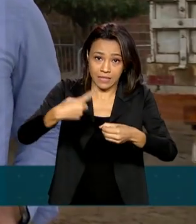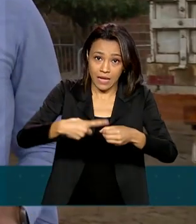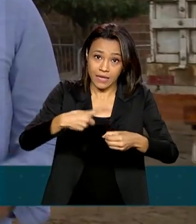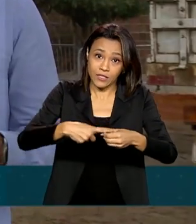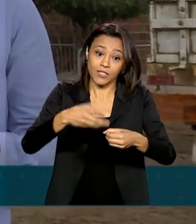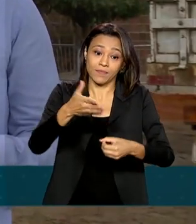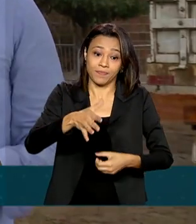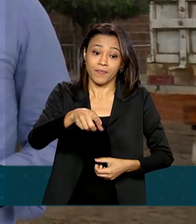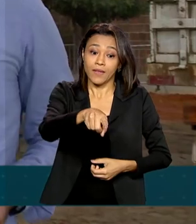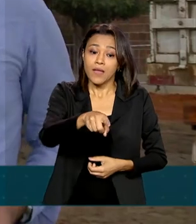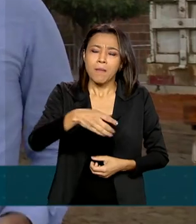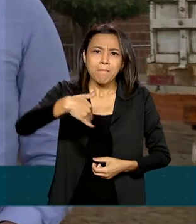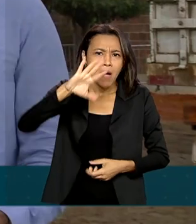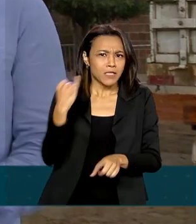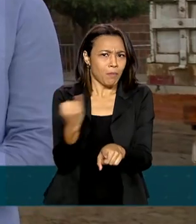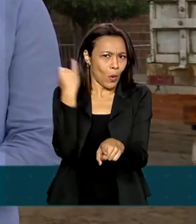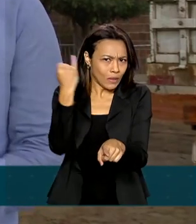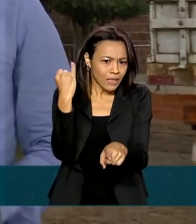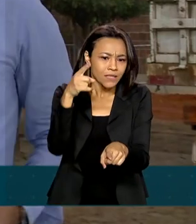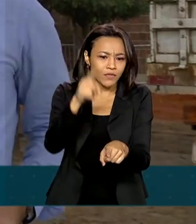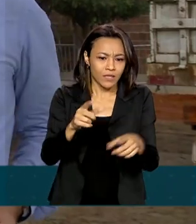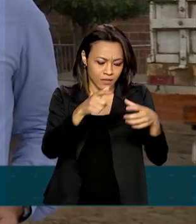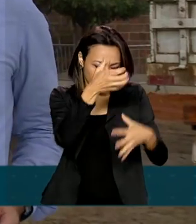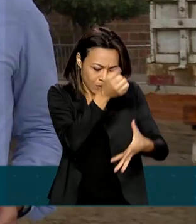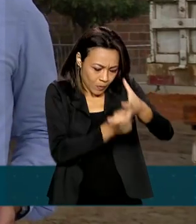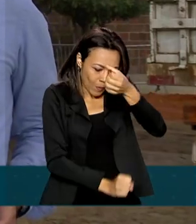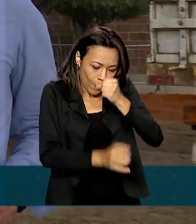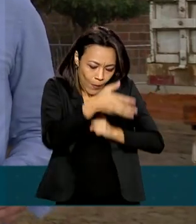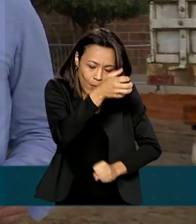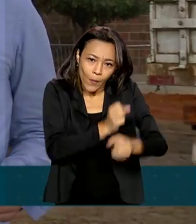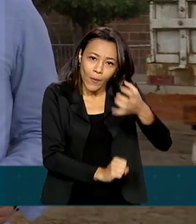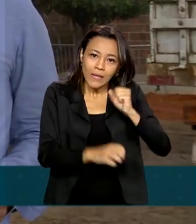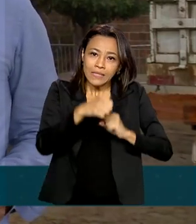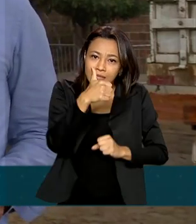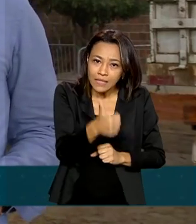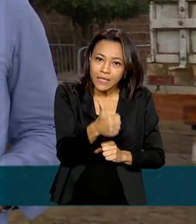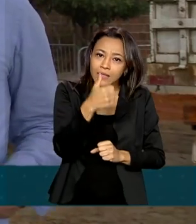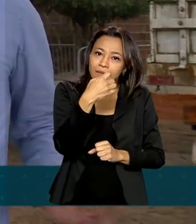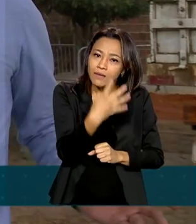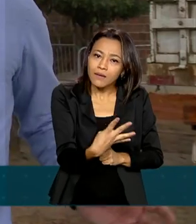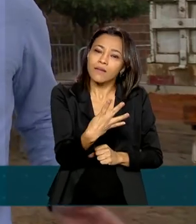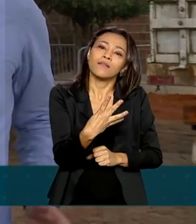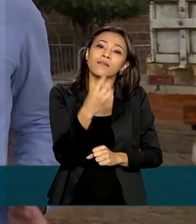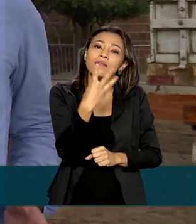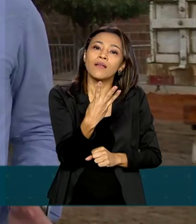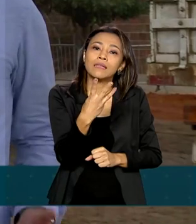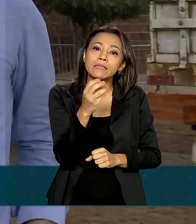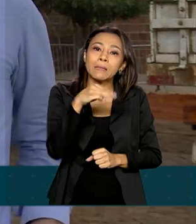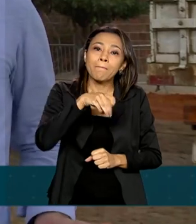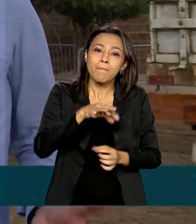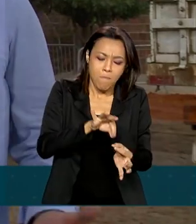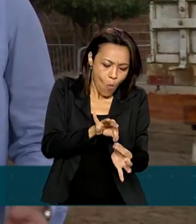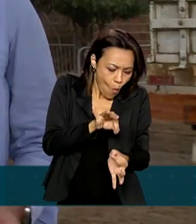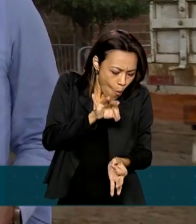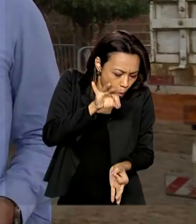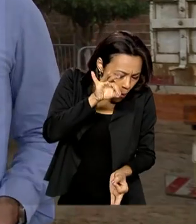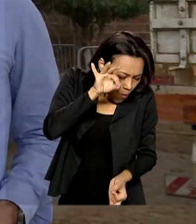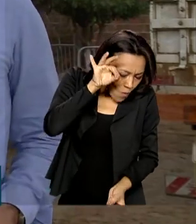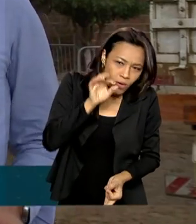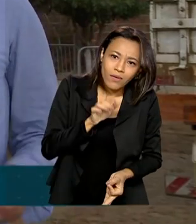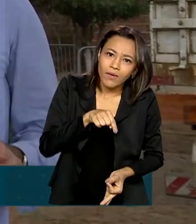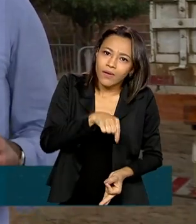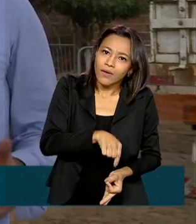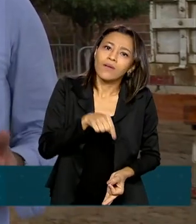Norte, uma das mais importantes foi este poço. Ele tem 143 metros de profundidade e vazão de 30 mil